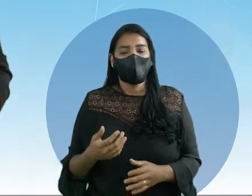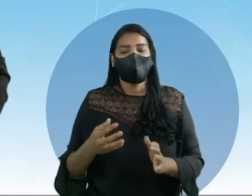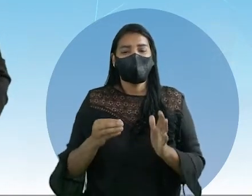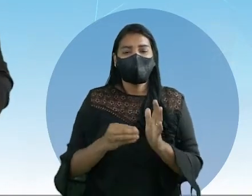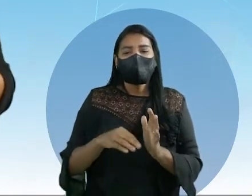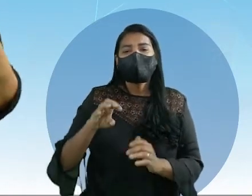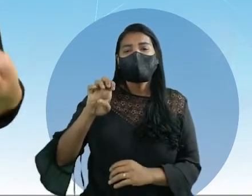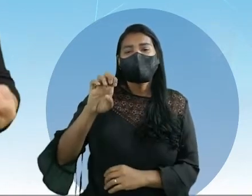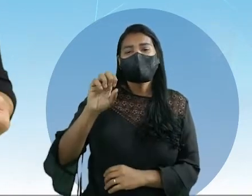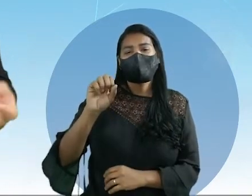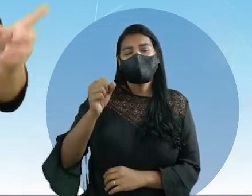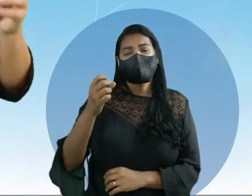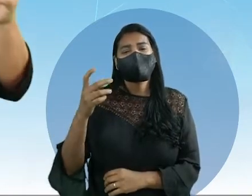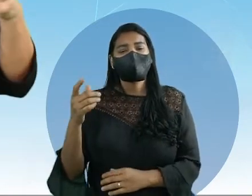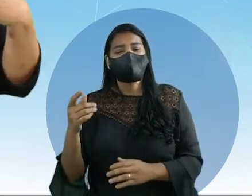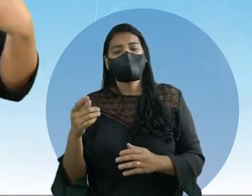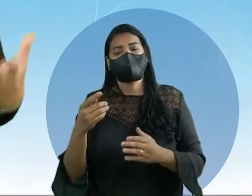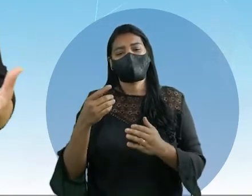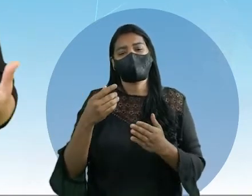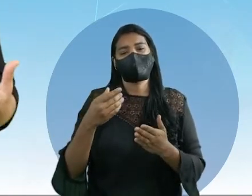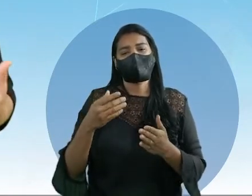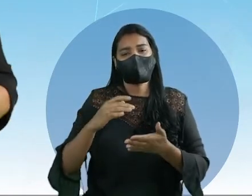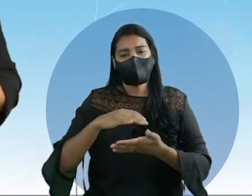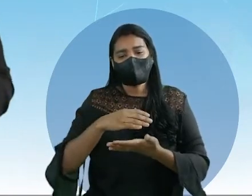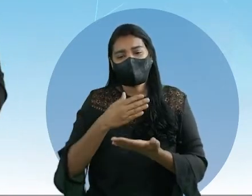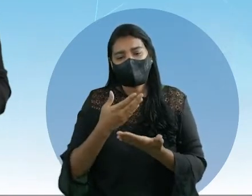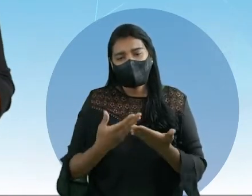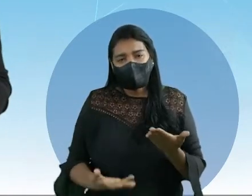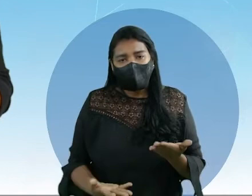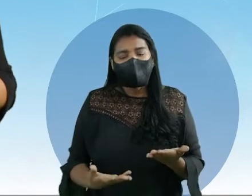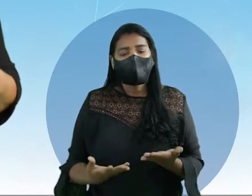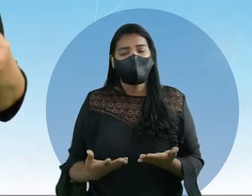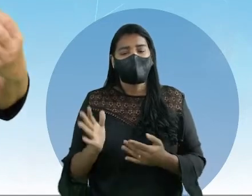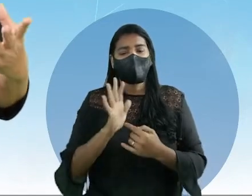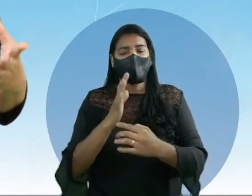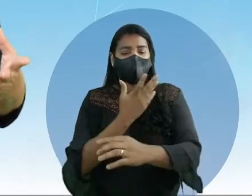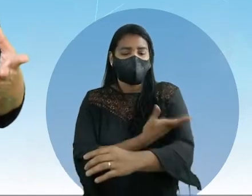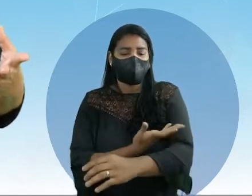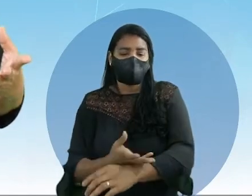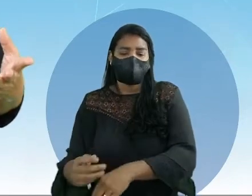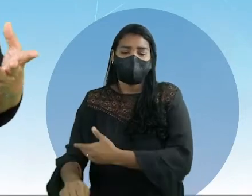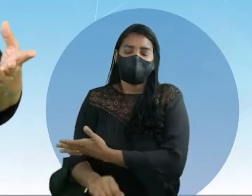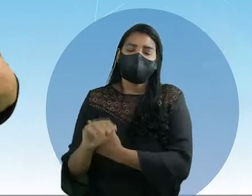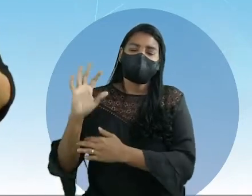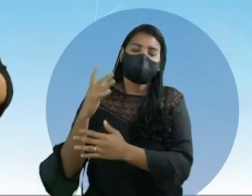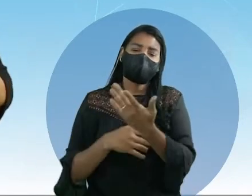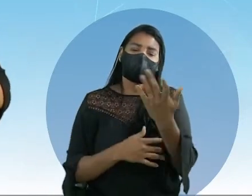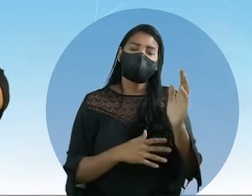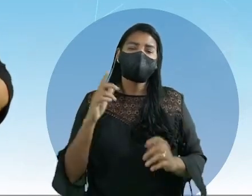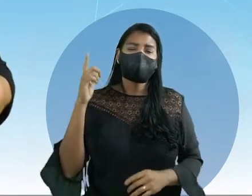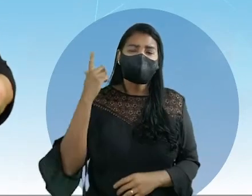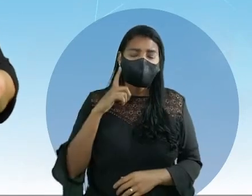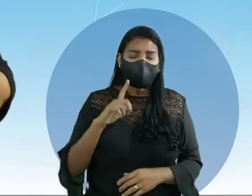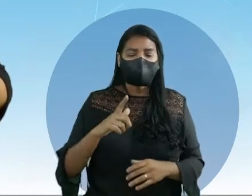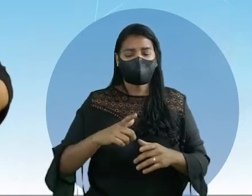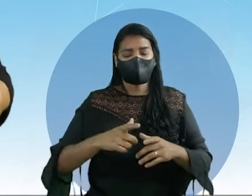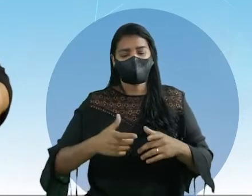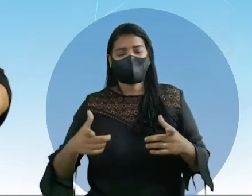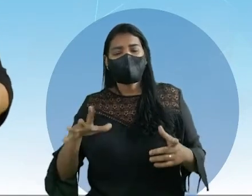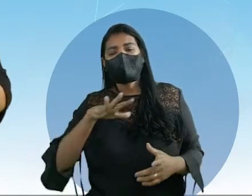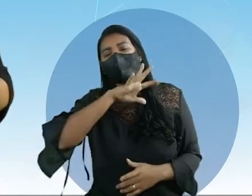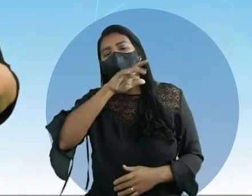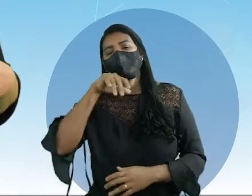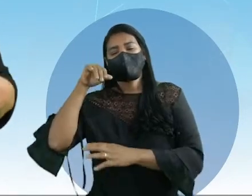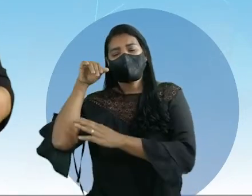tanto da fauna como da flora. Então, essa reserva biológica, ela até garante um pouco, né? Porque, infelizmente, ainda tem o